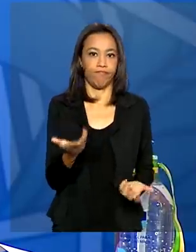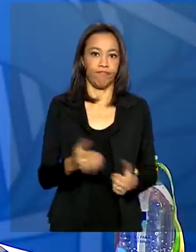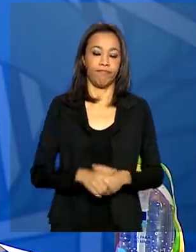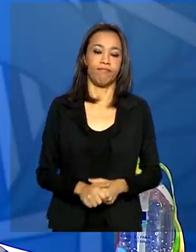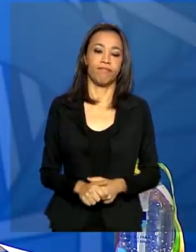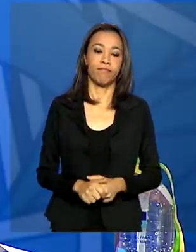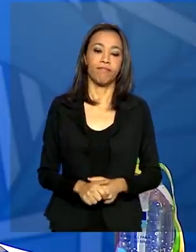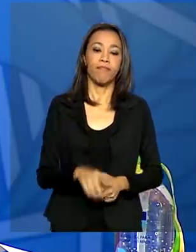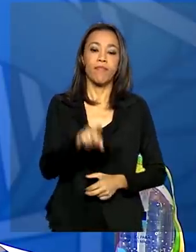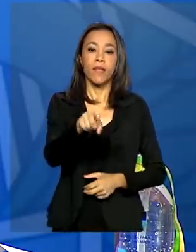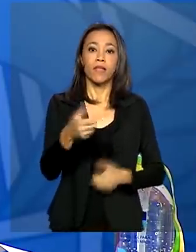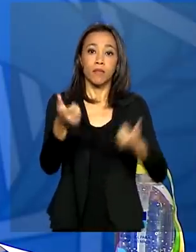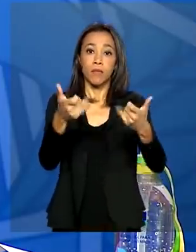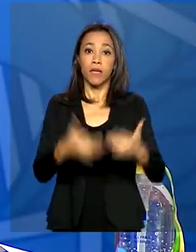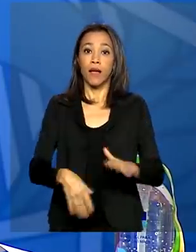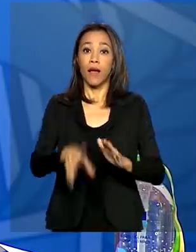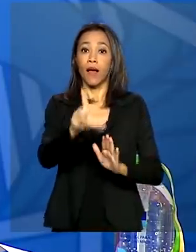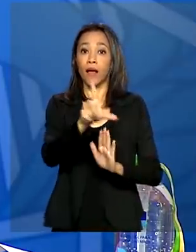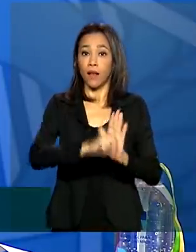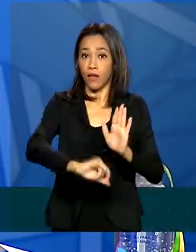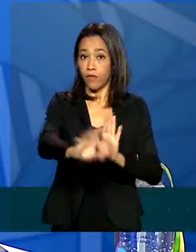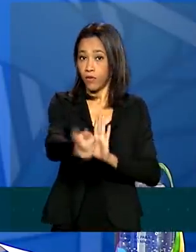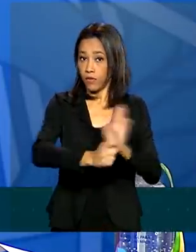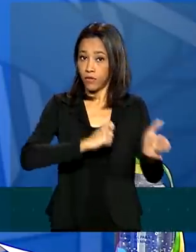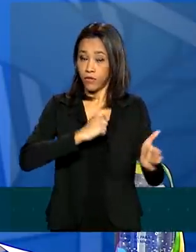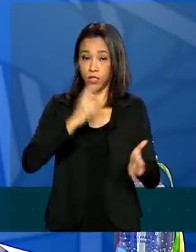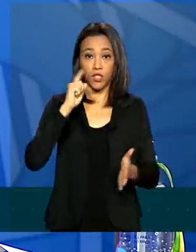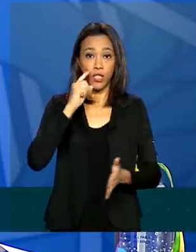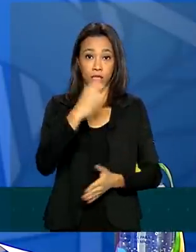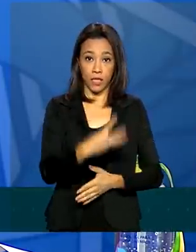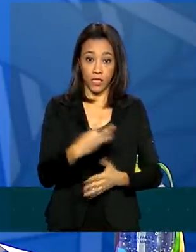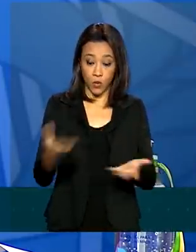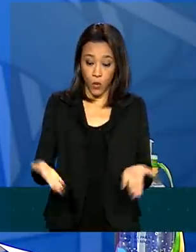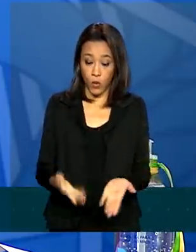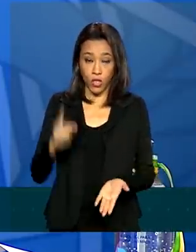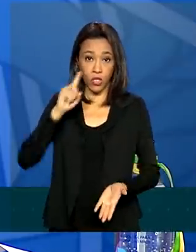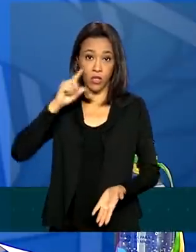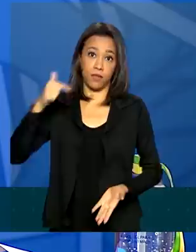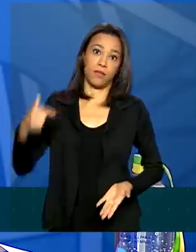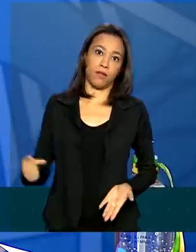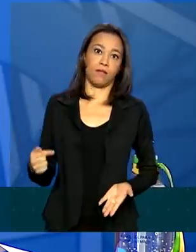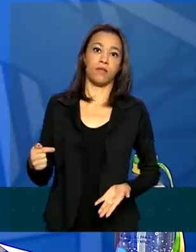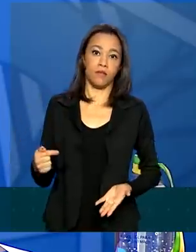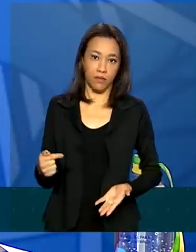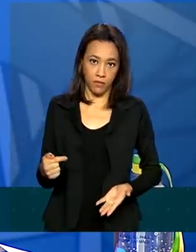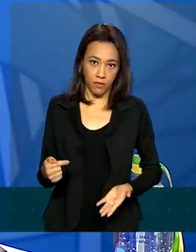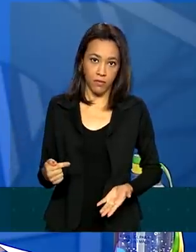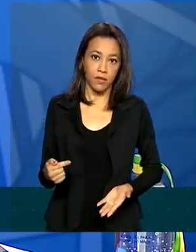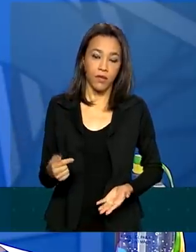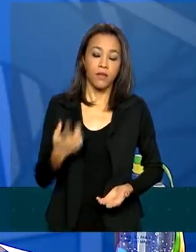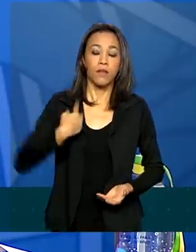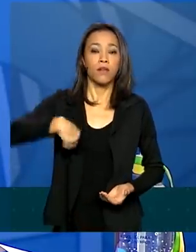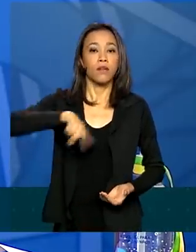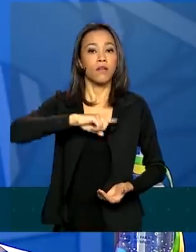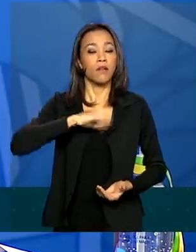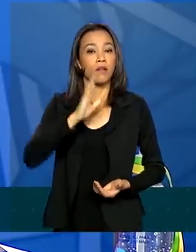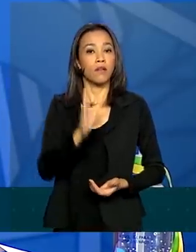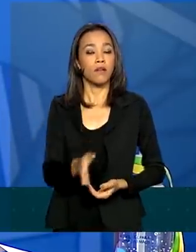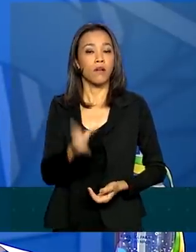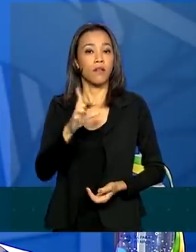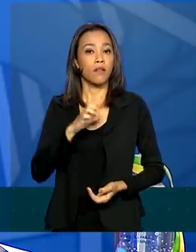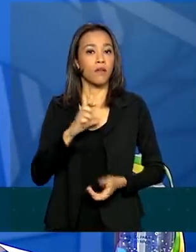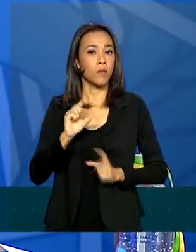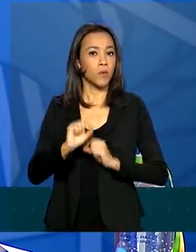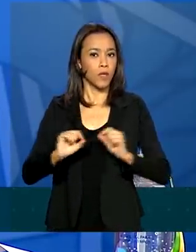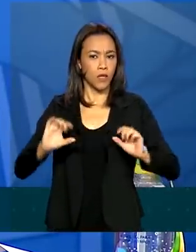A lei foi promulgada dia 3, hoje é dia 7, e nós já temos um